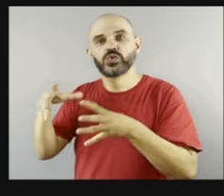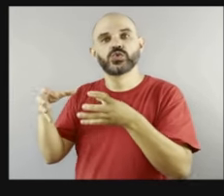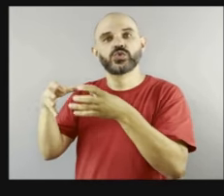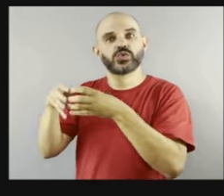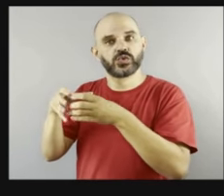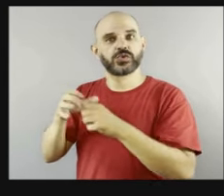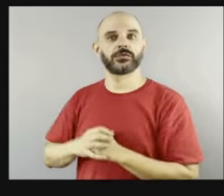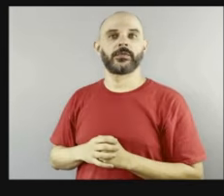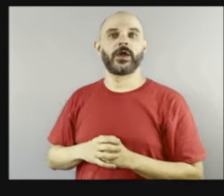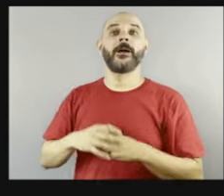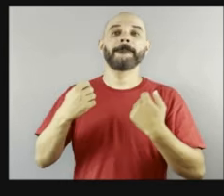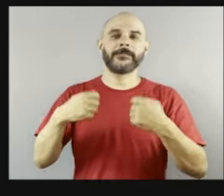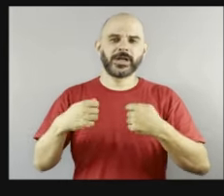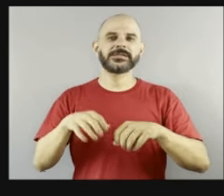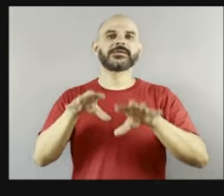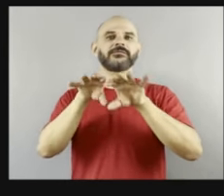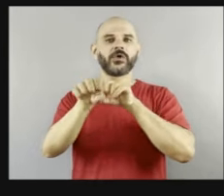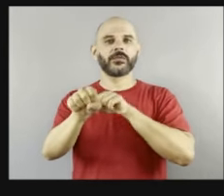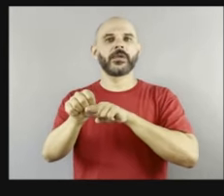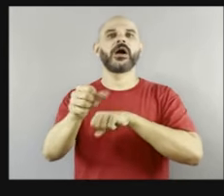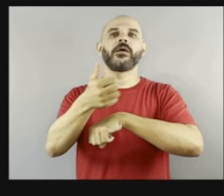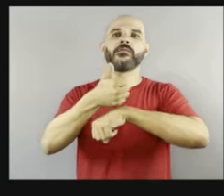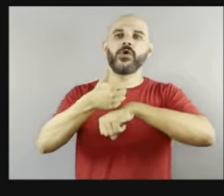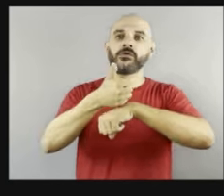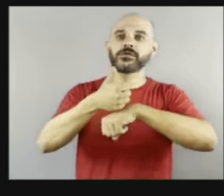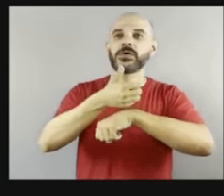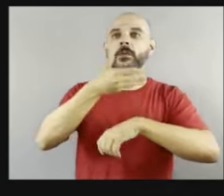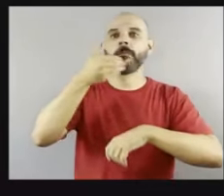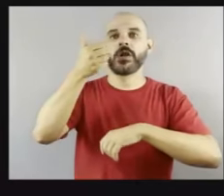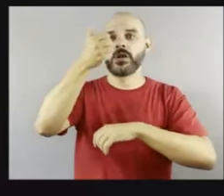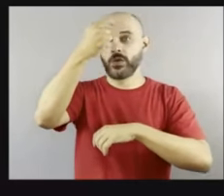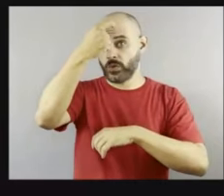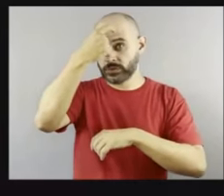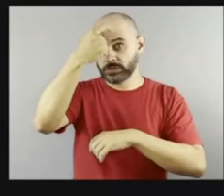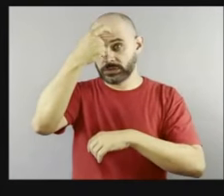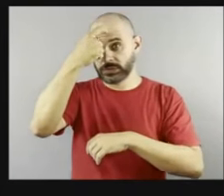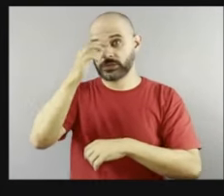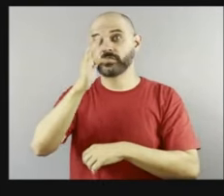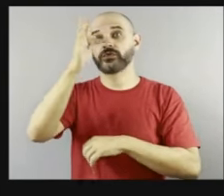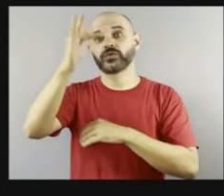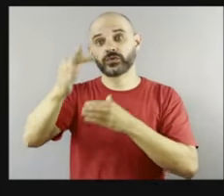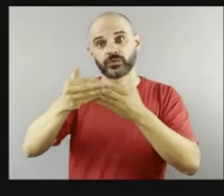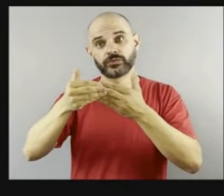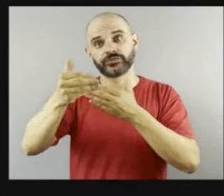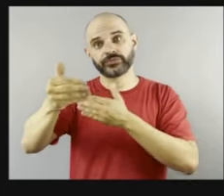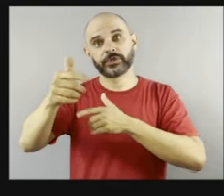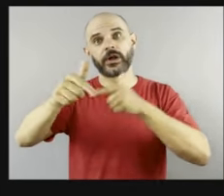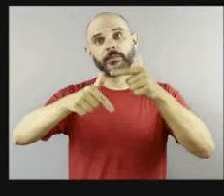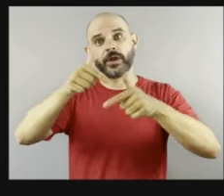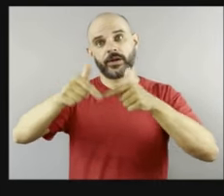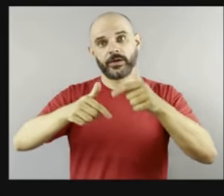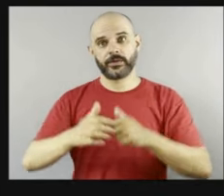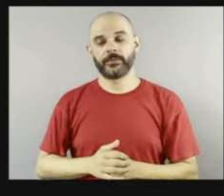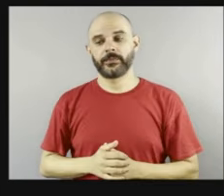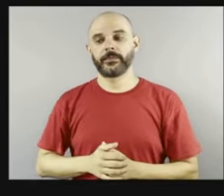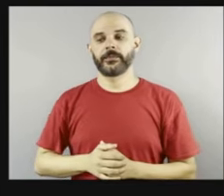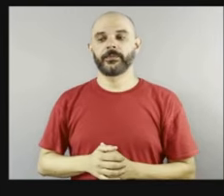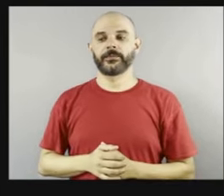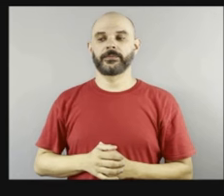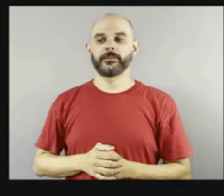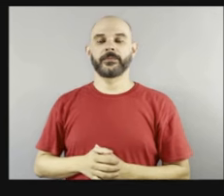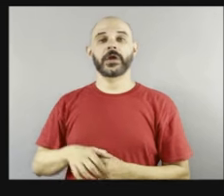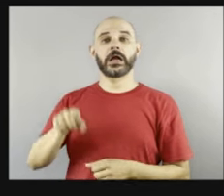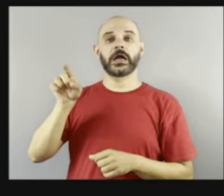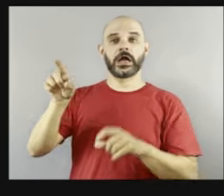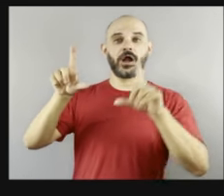muito, muito importante, né, Patrícia? Deixa eu mostrar aqui, então, olha, isso ainda é lá na Unicamp, né, também ficaram muito lindas, né, ali